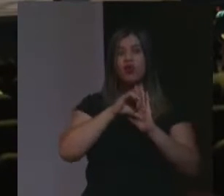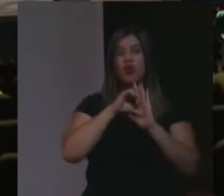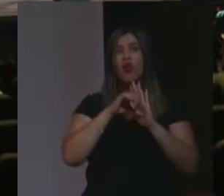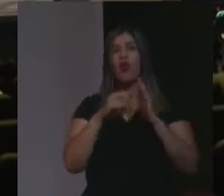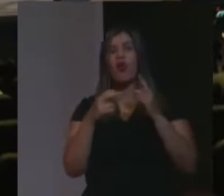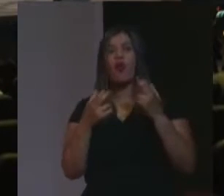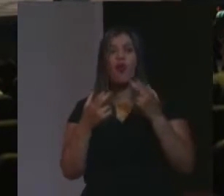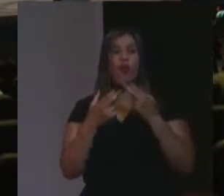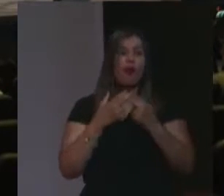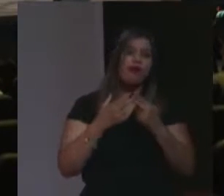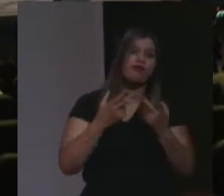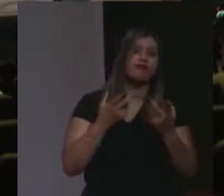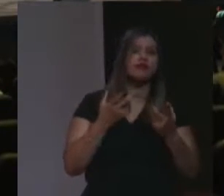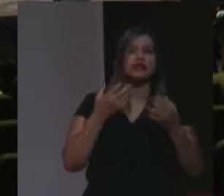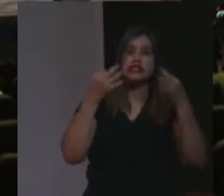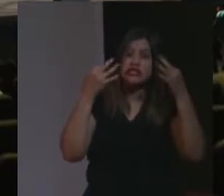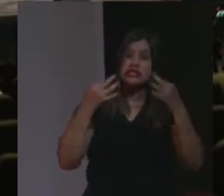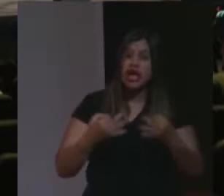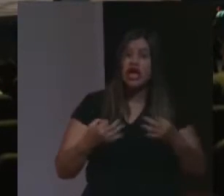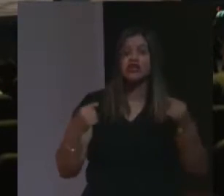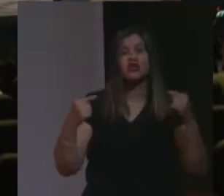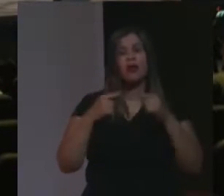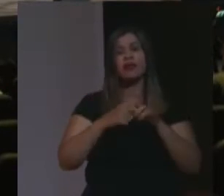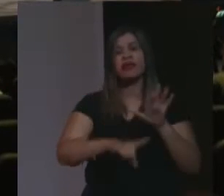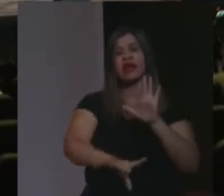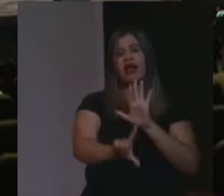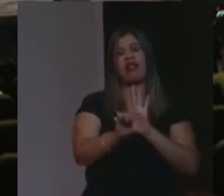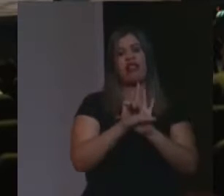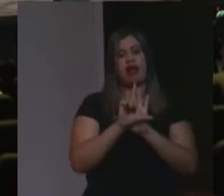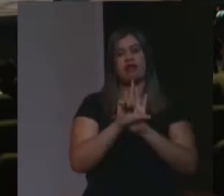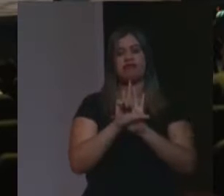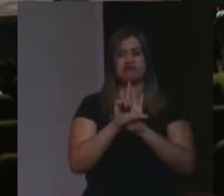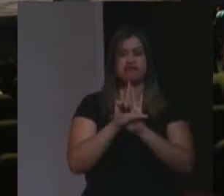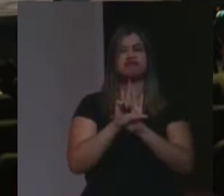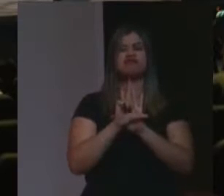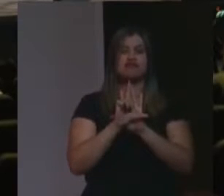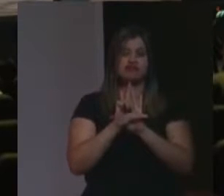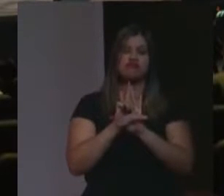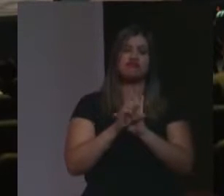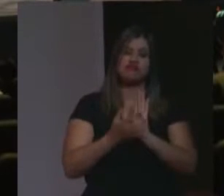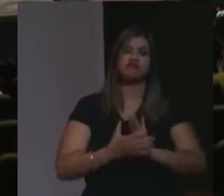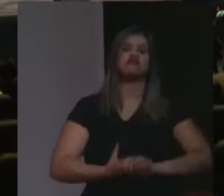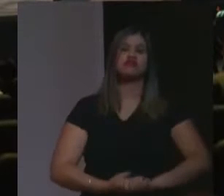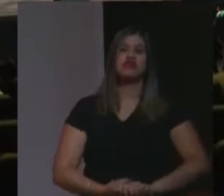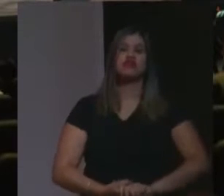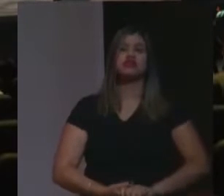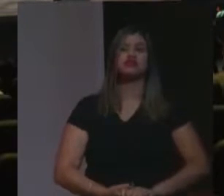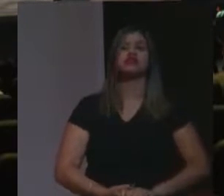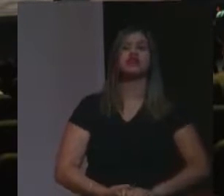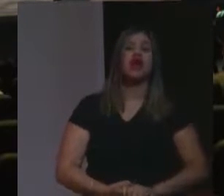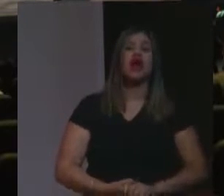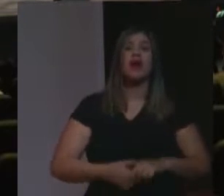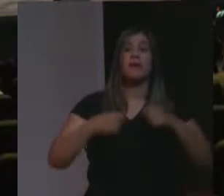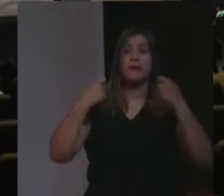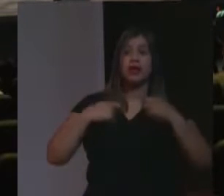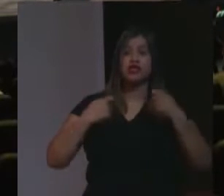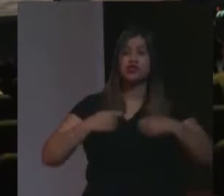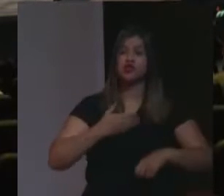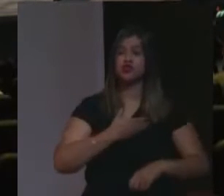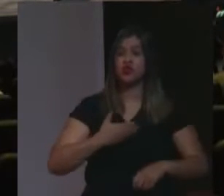A pena prevista em lei. Nós precisamos dar a este governo a condenação